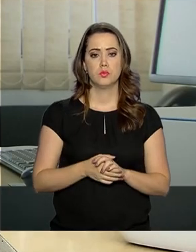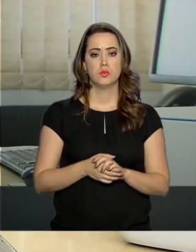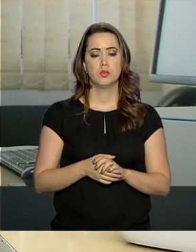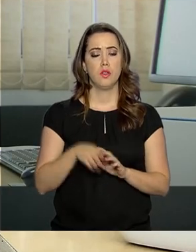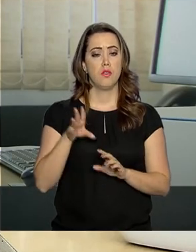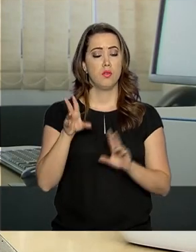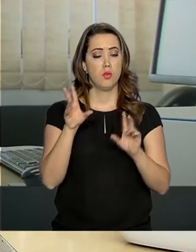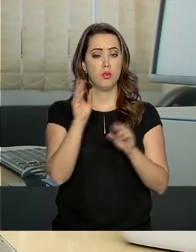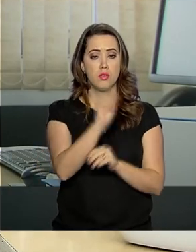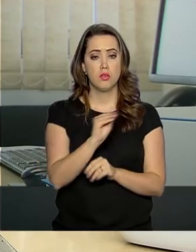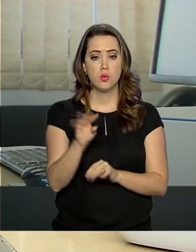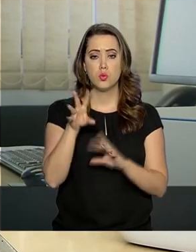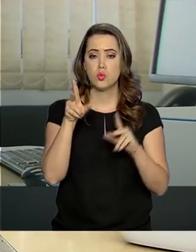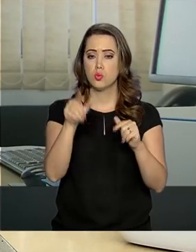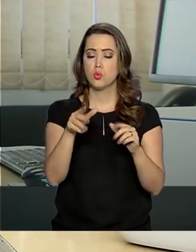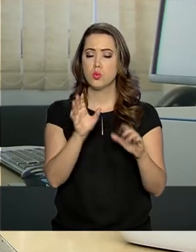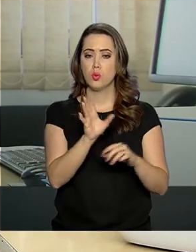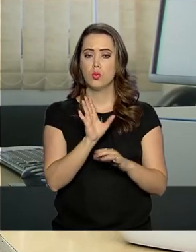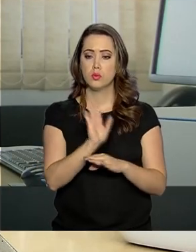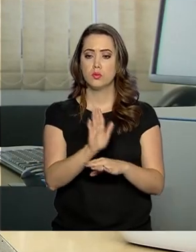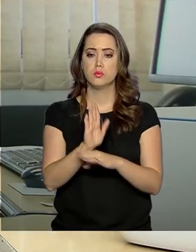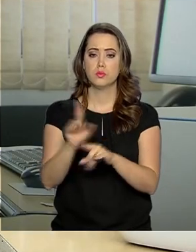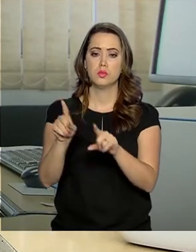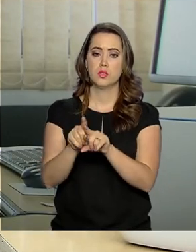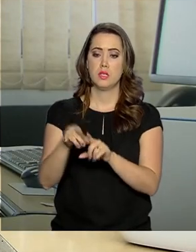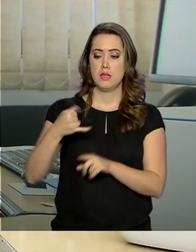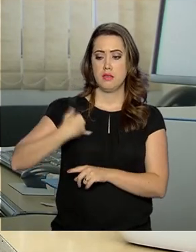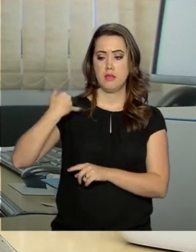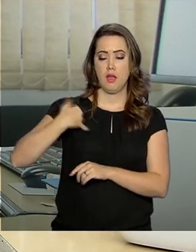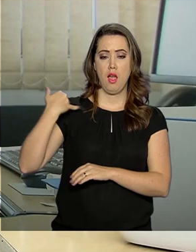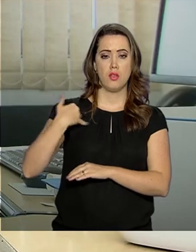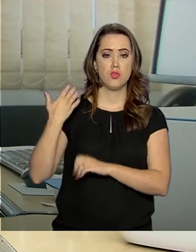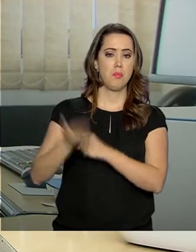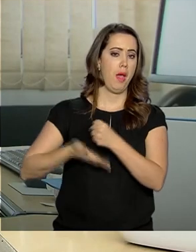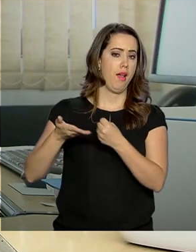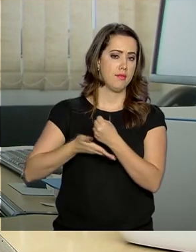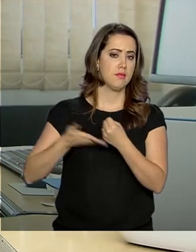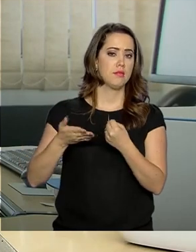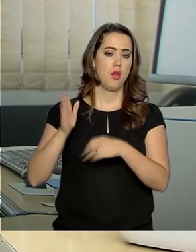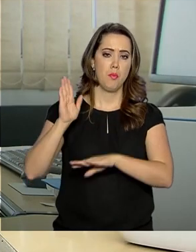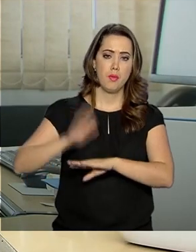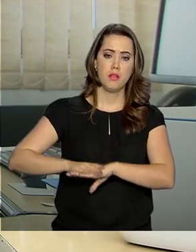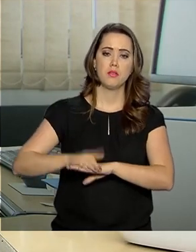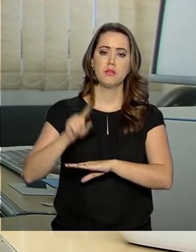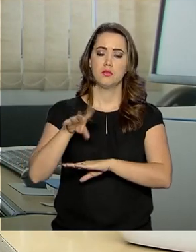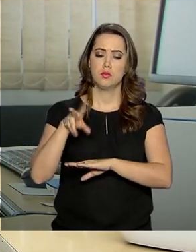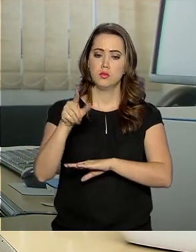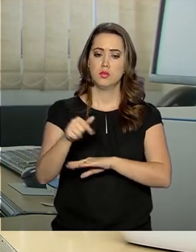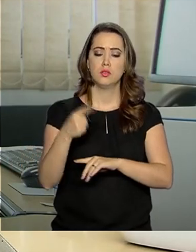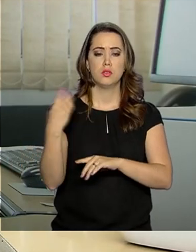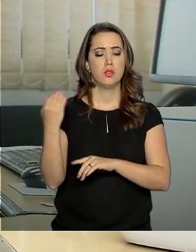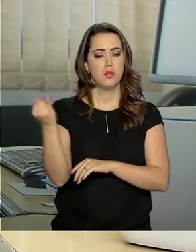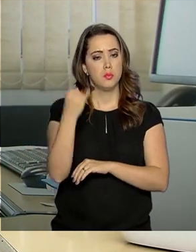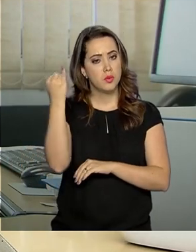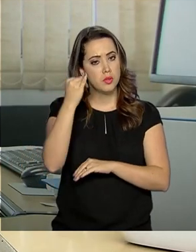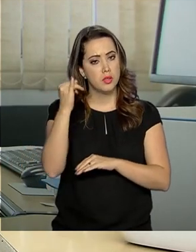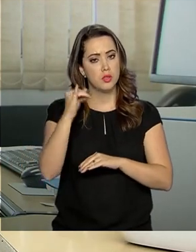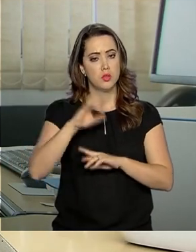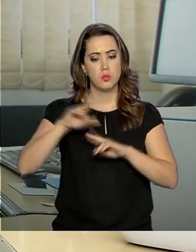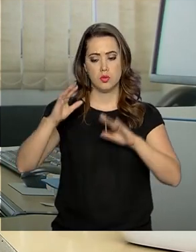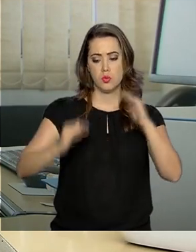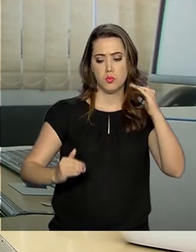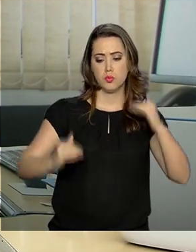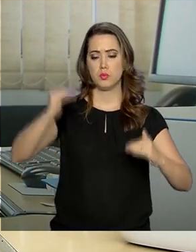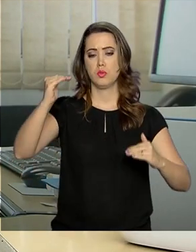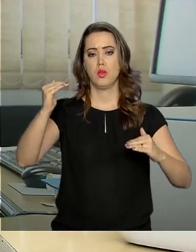Definiu idades mínimas de aposentadoria Que é um requisito importante para reduzir a desigualdade no Brasil